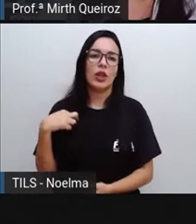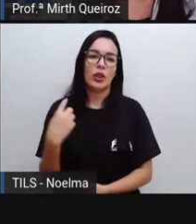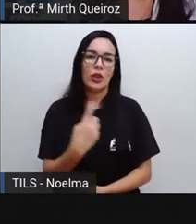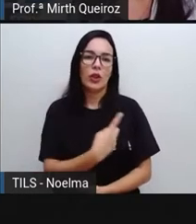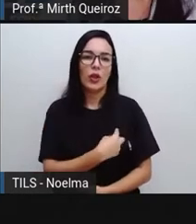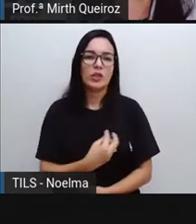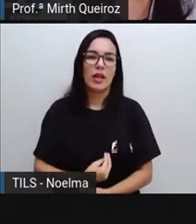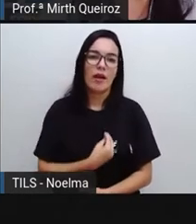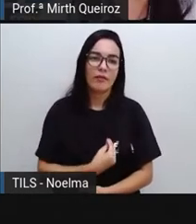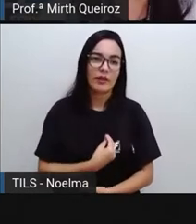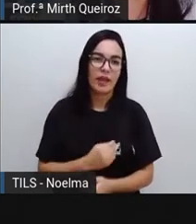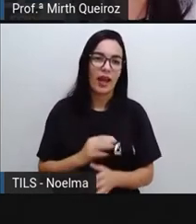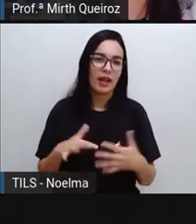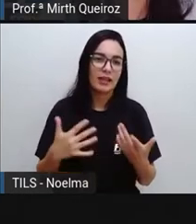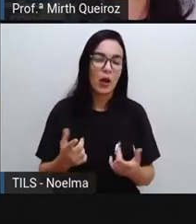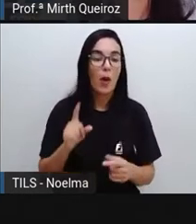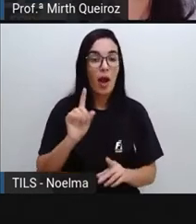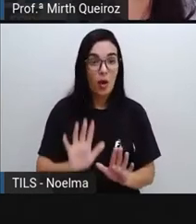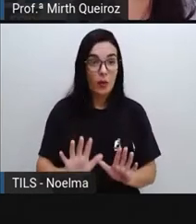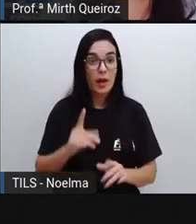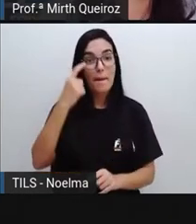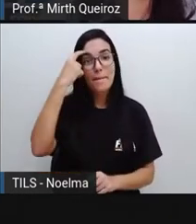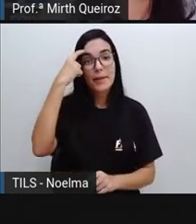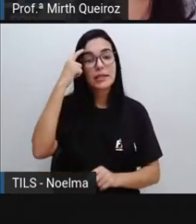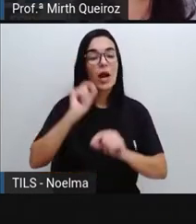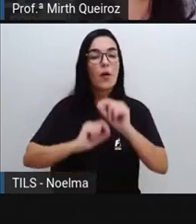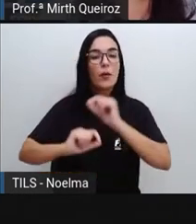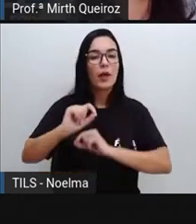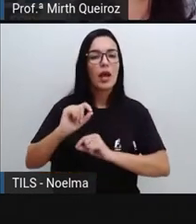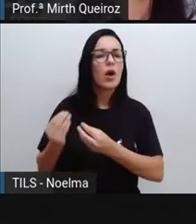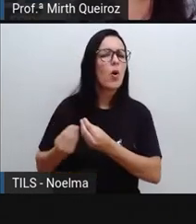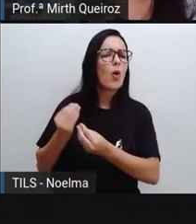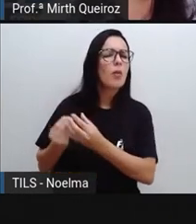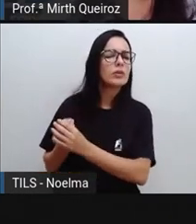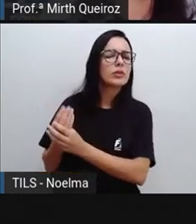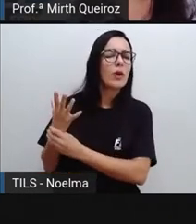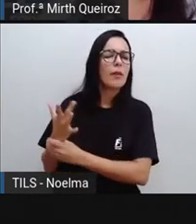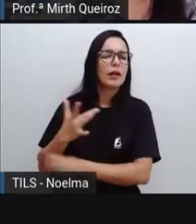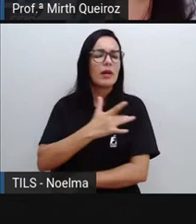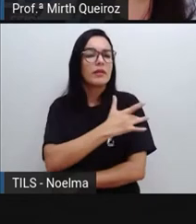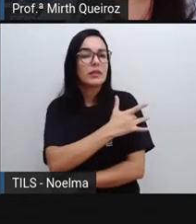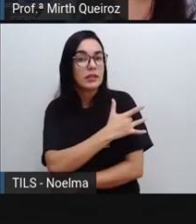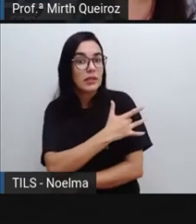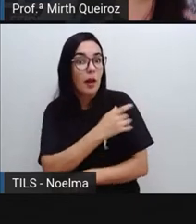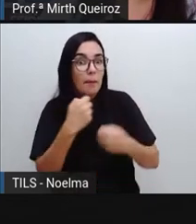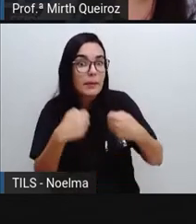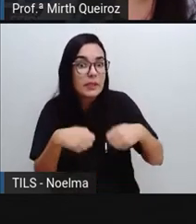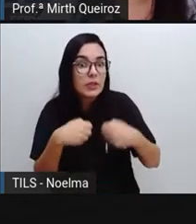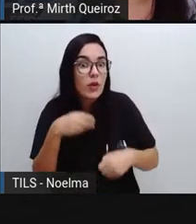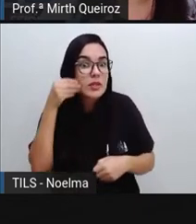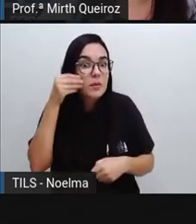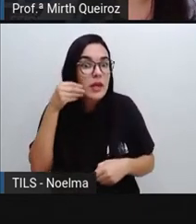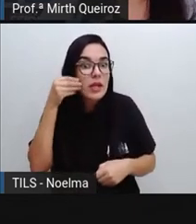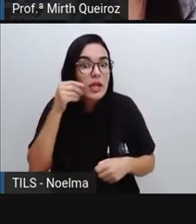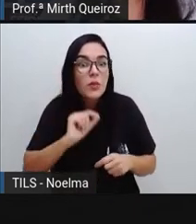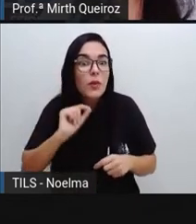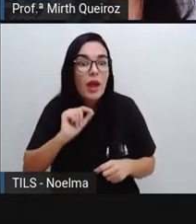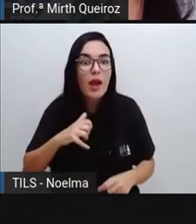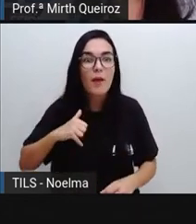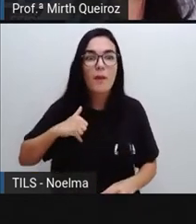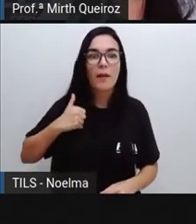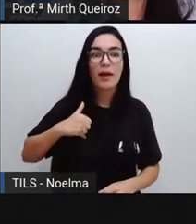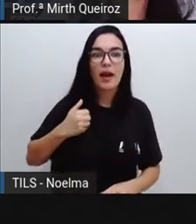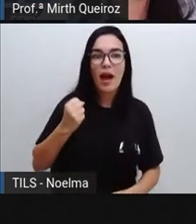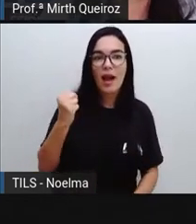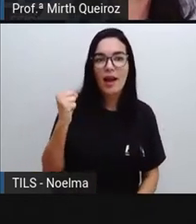aí, vocês pensem aí, como foi descoberta a vacina anteriormente? Foi feita uma experiência com uma criança de oito anos.